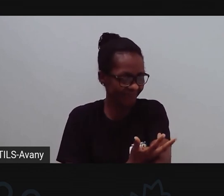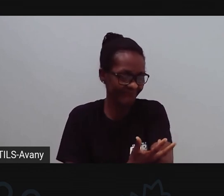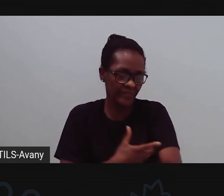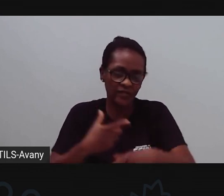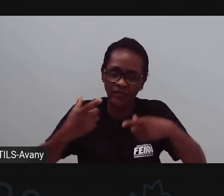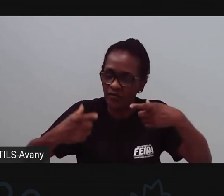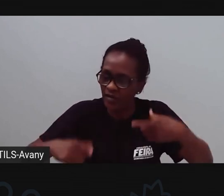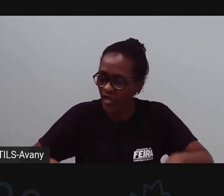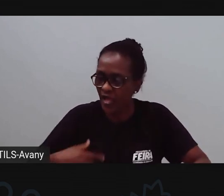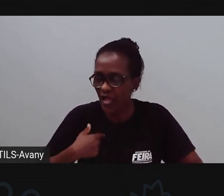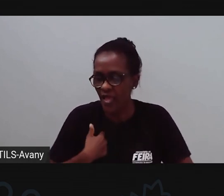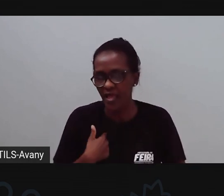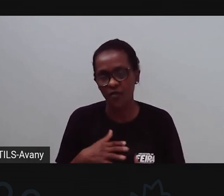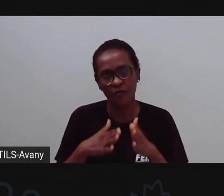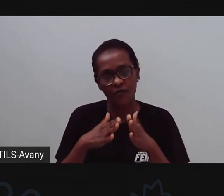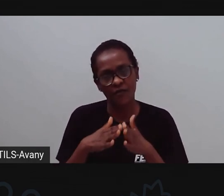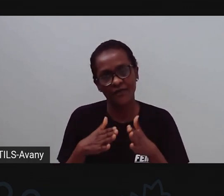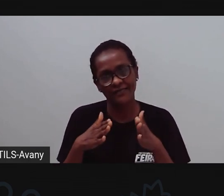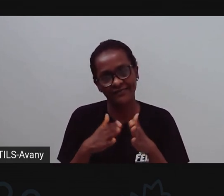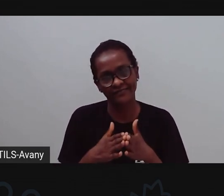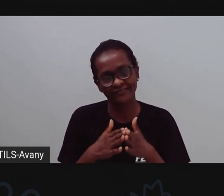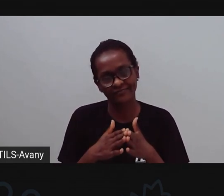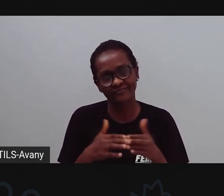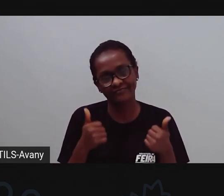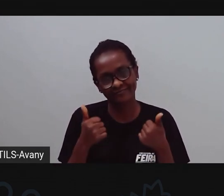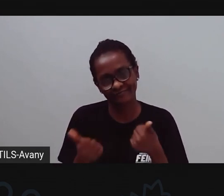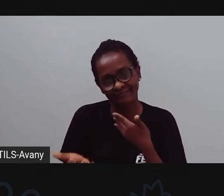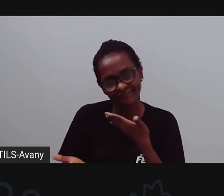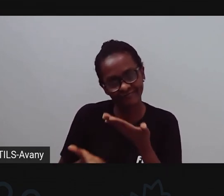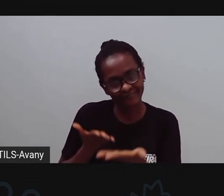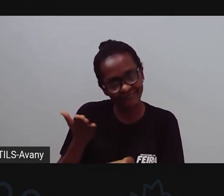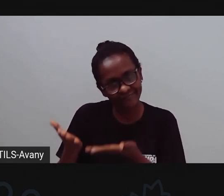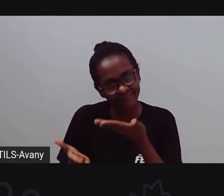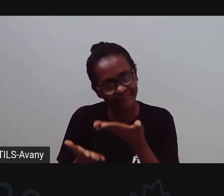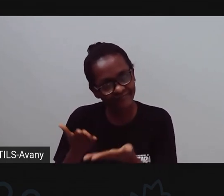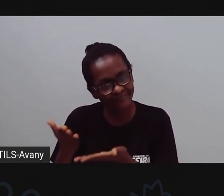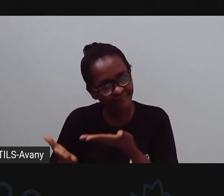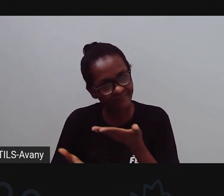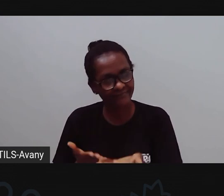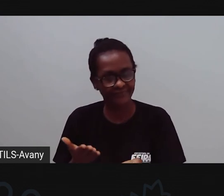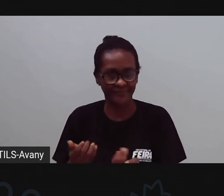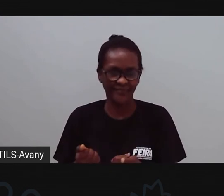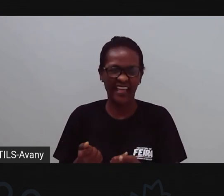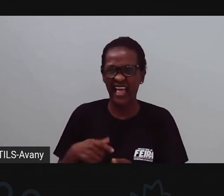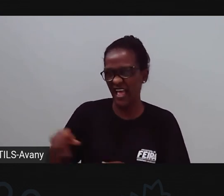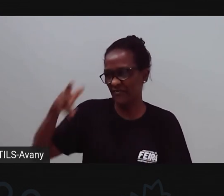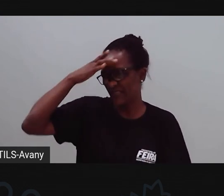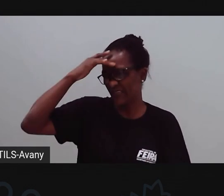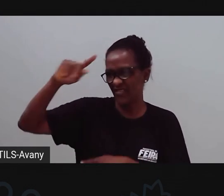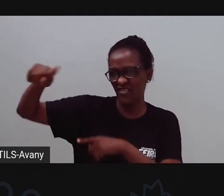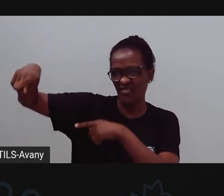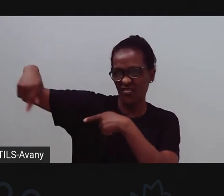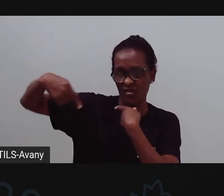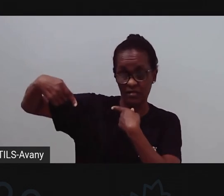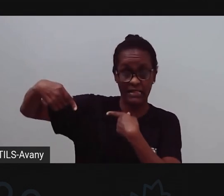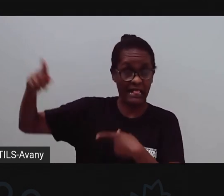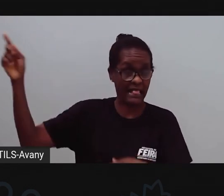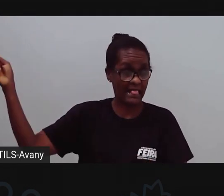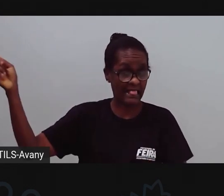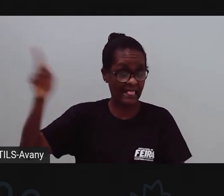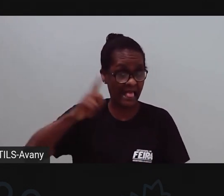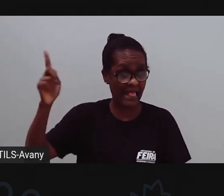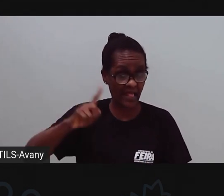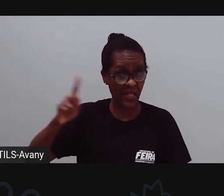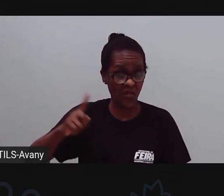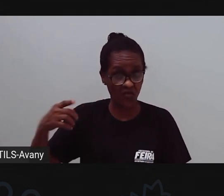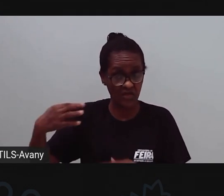gente vive. E a gente tem que valorizar, cuidar da nossa cidade. Se alguém falar mal de feira, você defende a sua cidade. Nossa